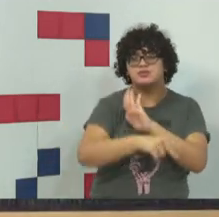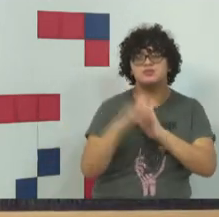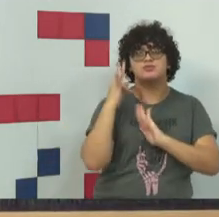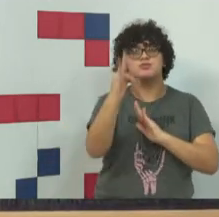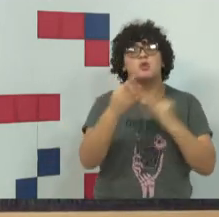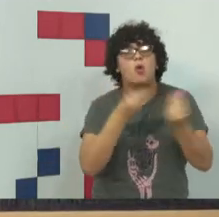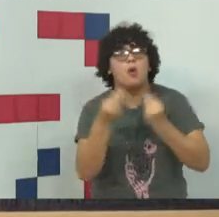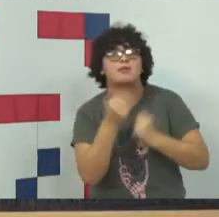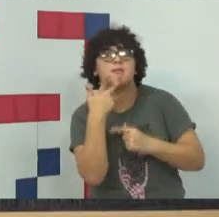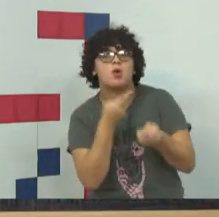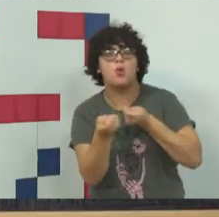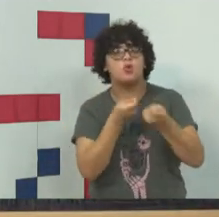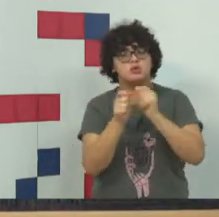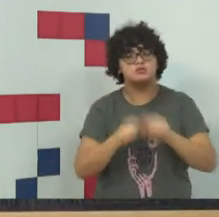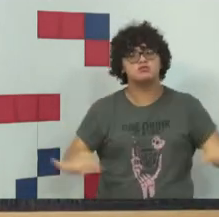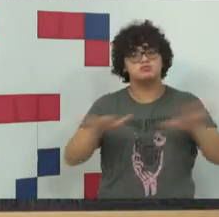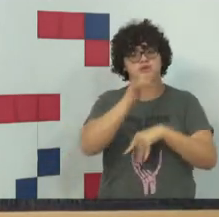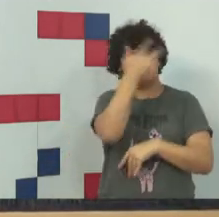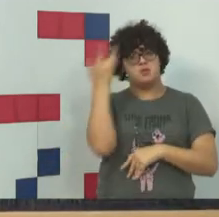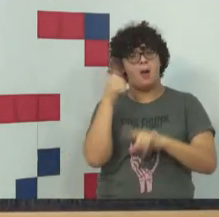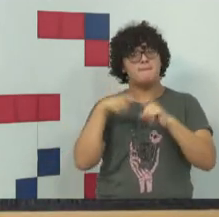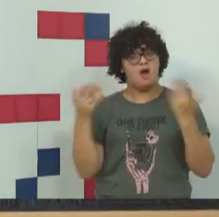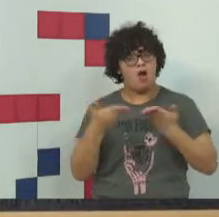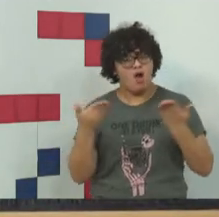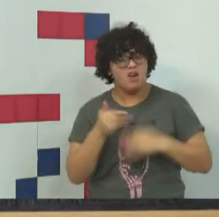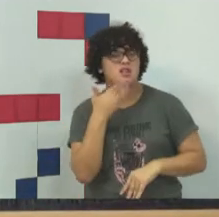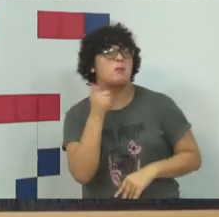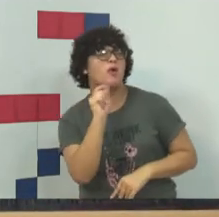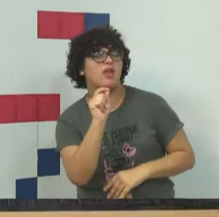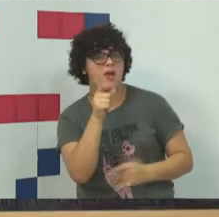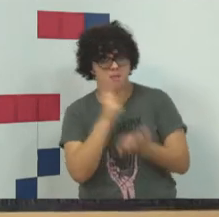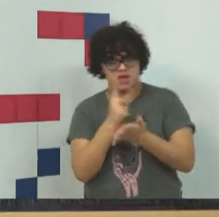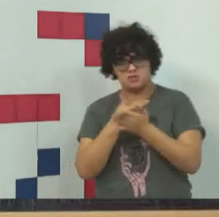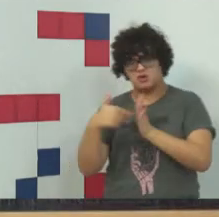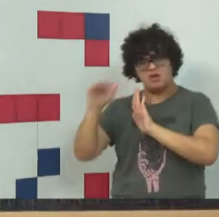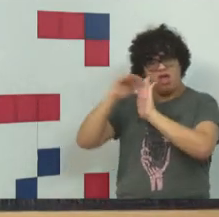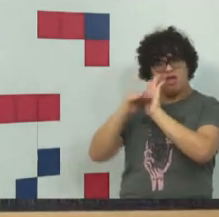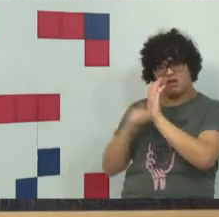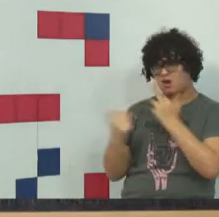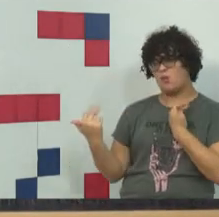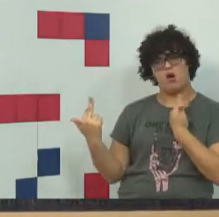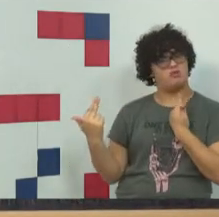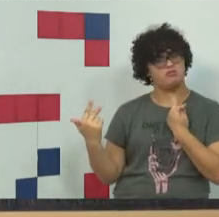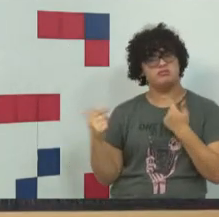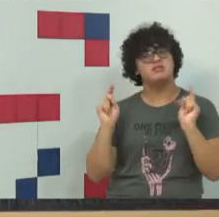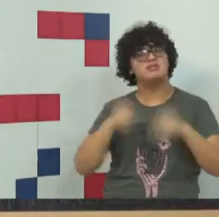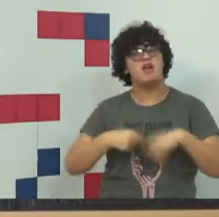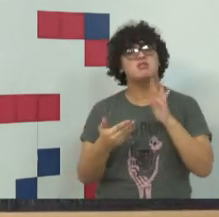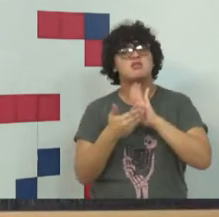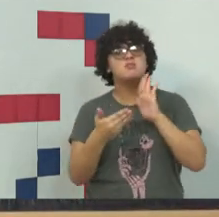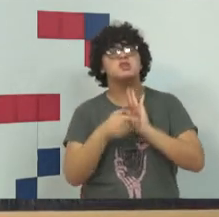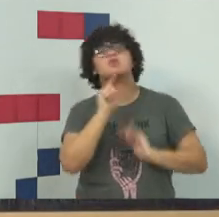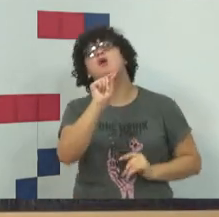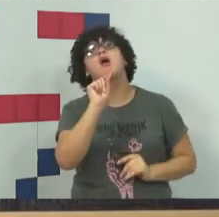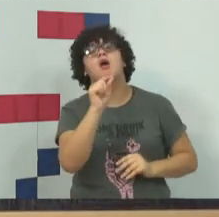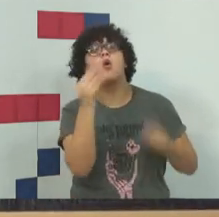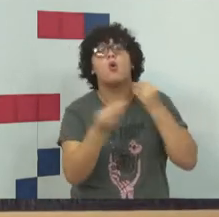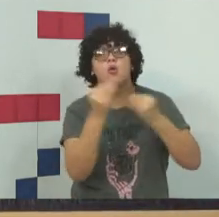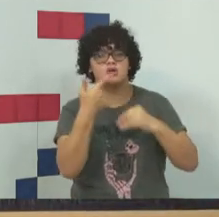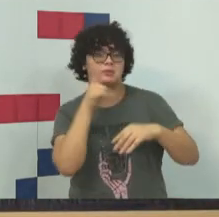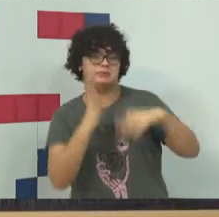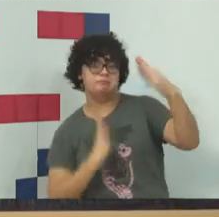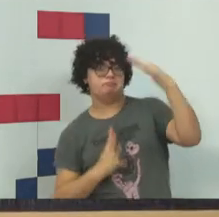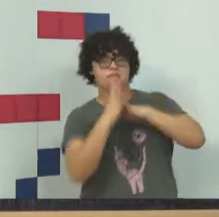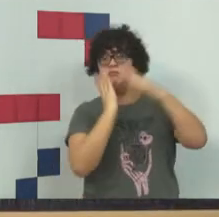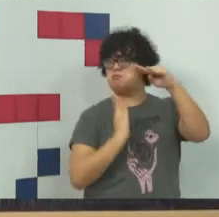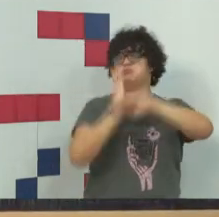mas eles se limitam entre eles mesmos. O limite é exatamente quando eu ultrapasso